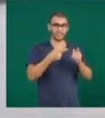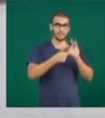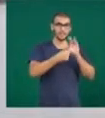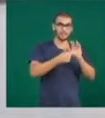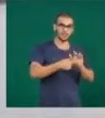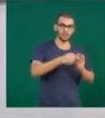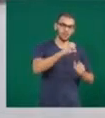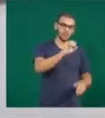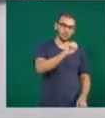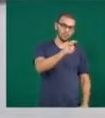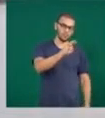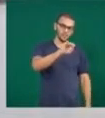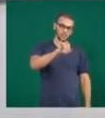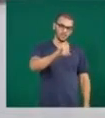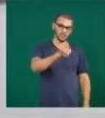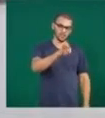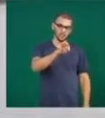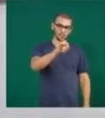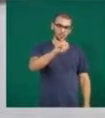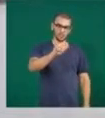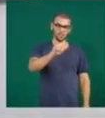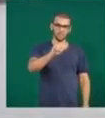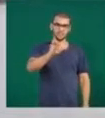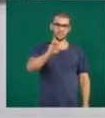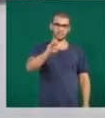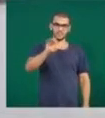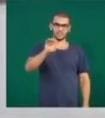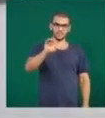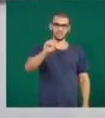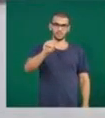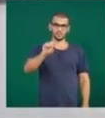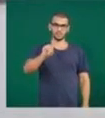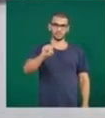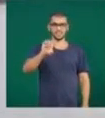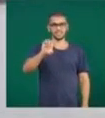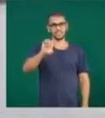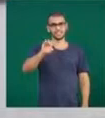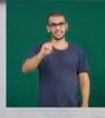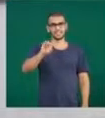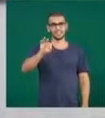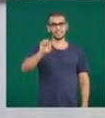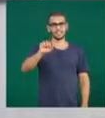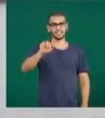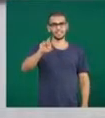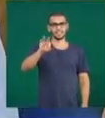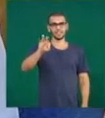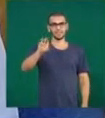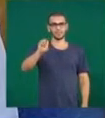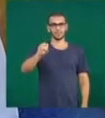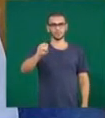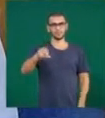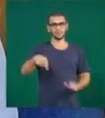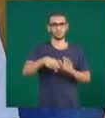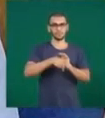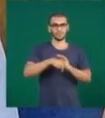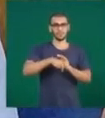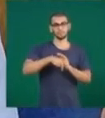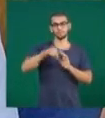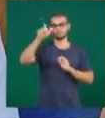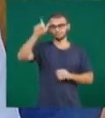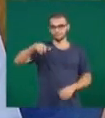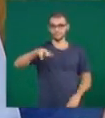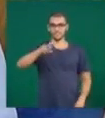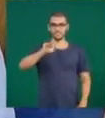Trecos e Cacarecos do artista Rafael Sol. O repórter João Inácio traz mais detalhes. Vamos falar um pouco da